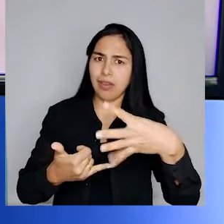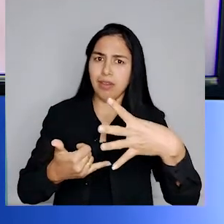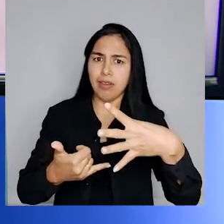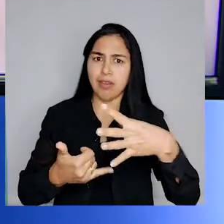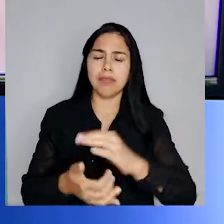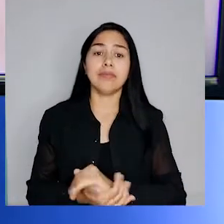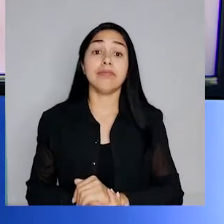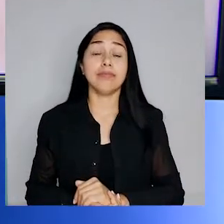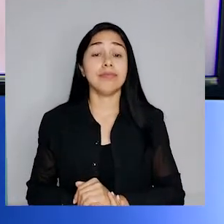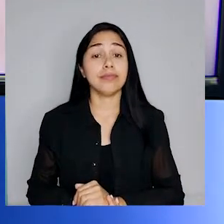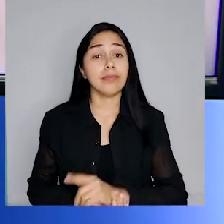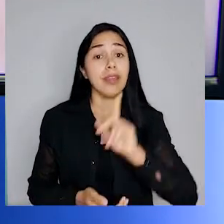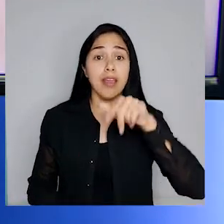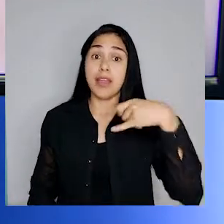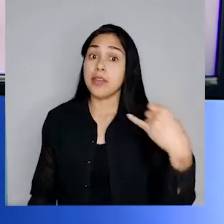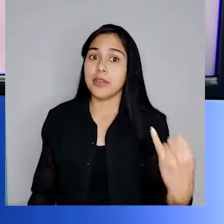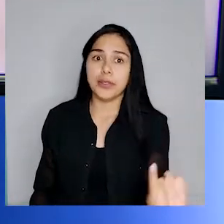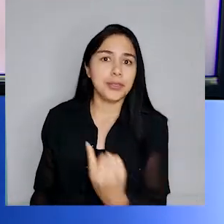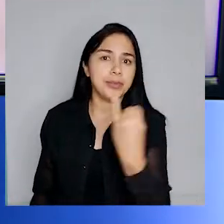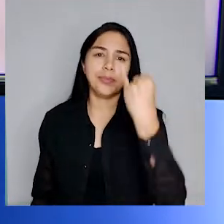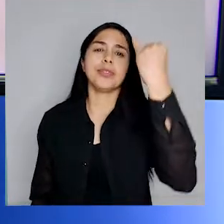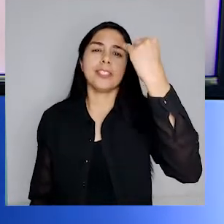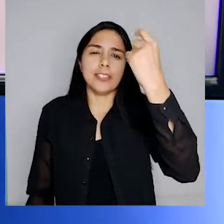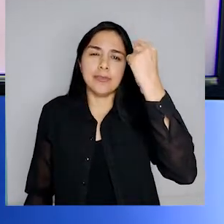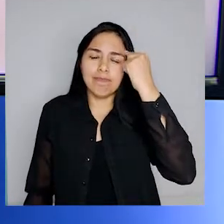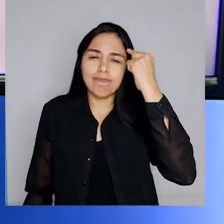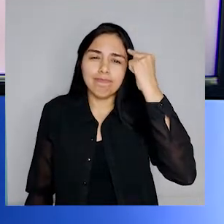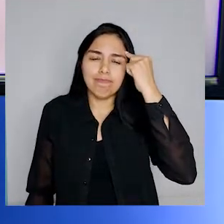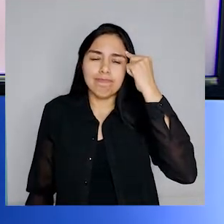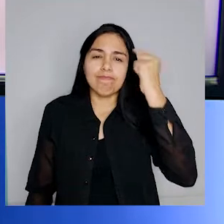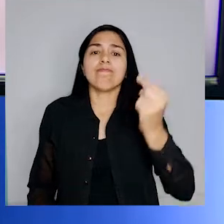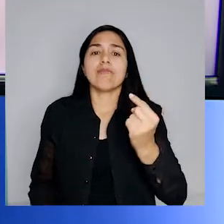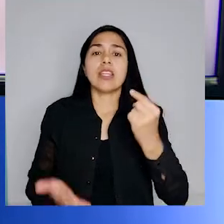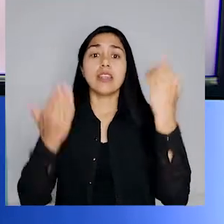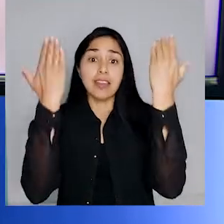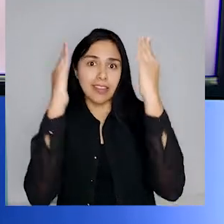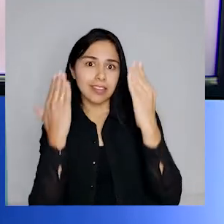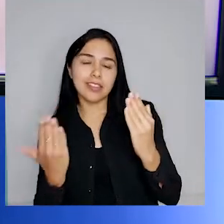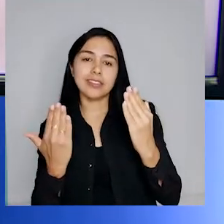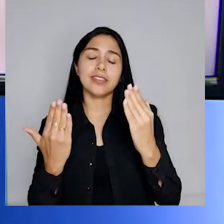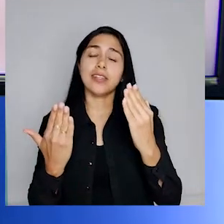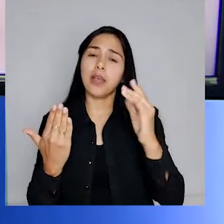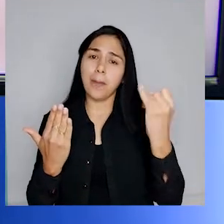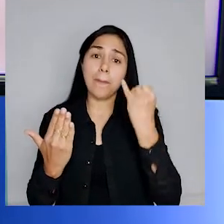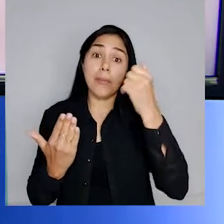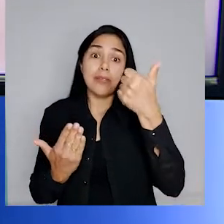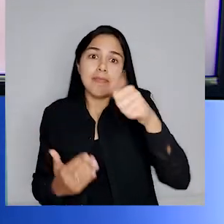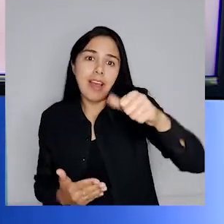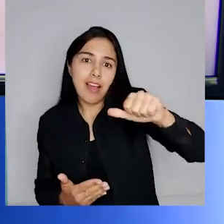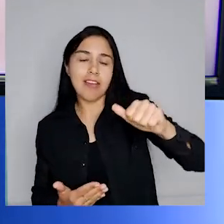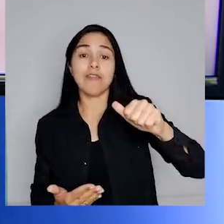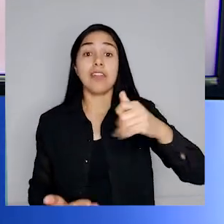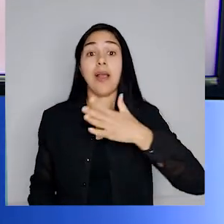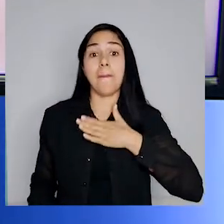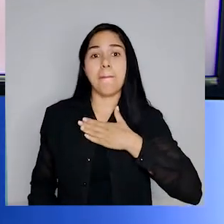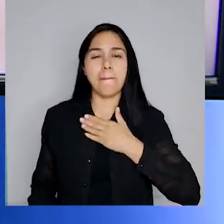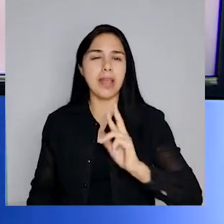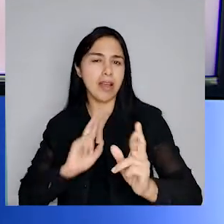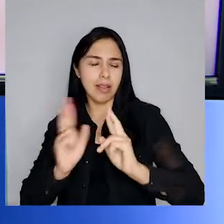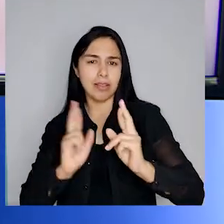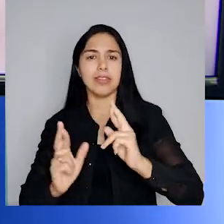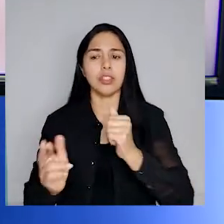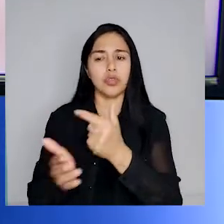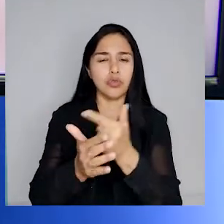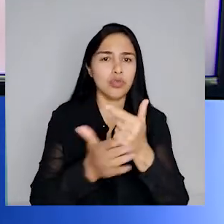Essa necessidade de colocar na balança existe não só pra avaliar determinada relação de consumo em sentido